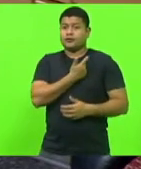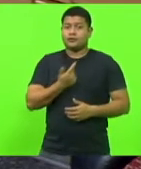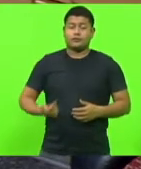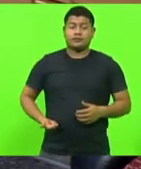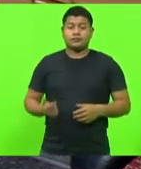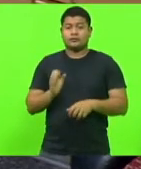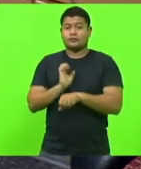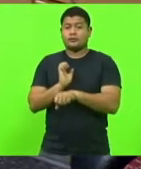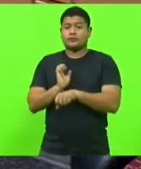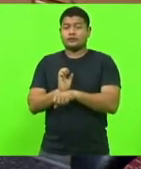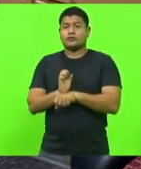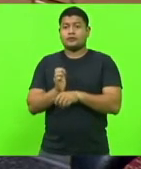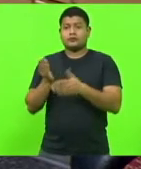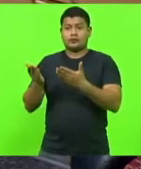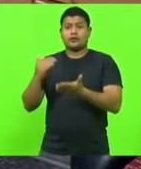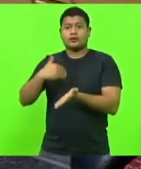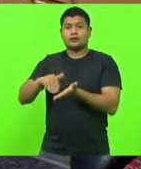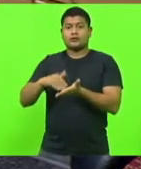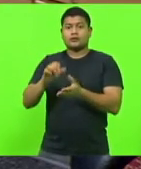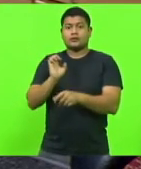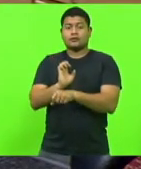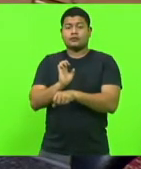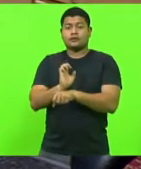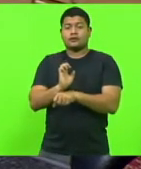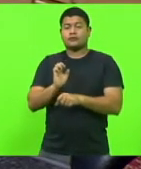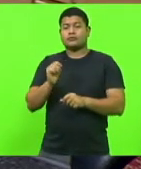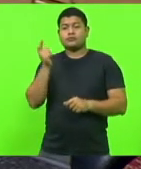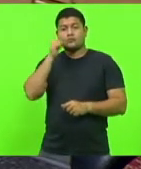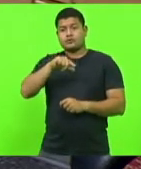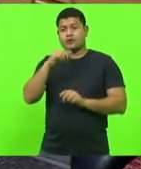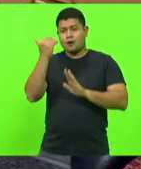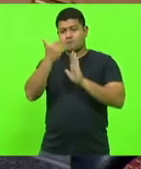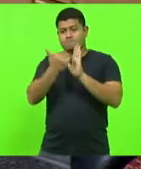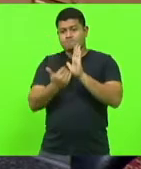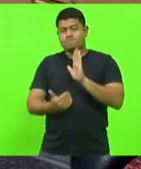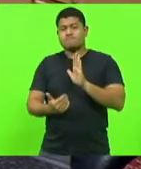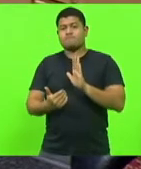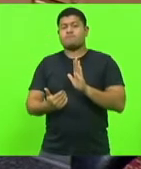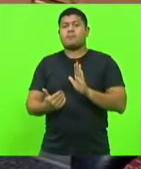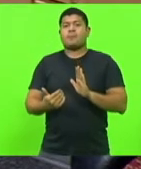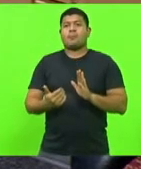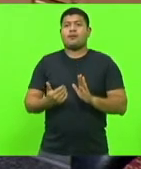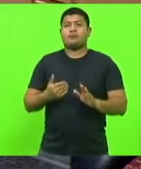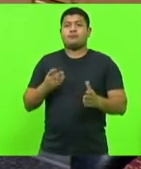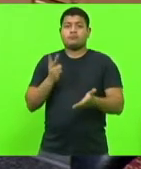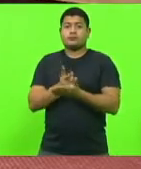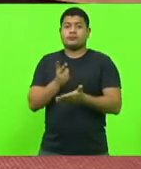Secretaria de Saúde, regule essa matéria com mais consistência e, por isso, mantém o voto. O veto.